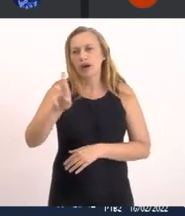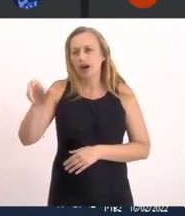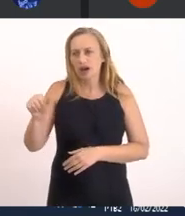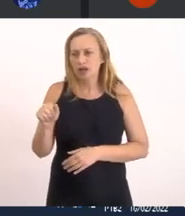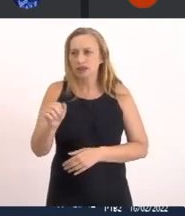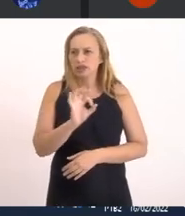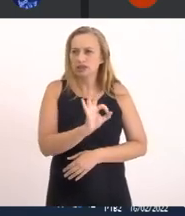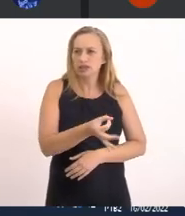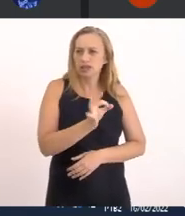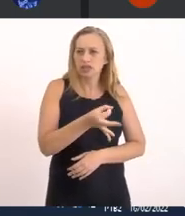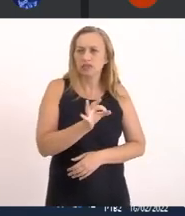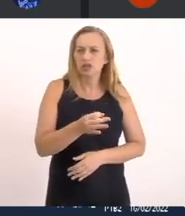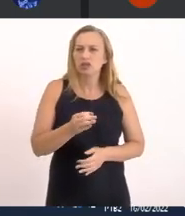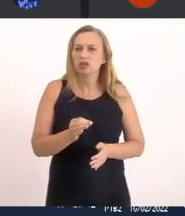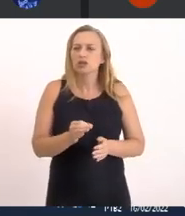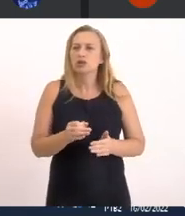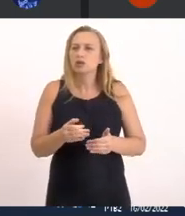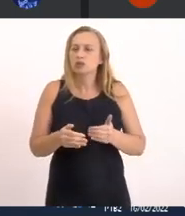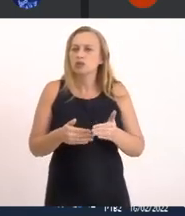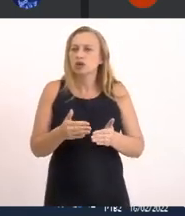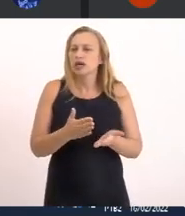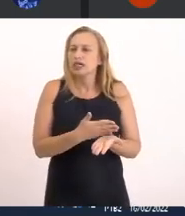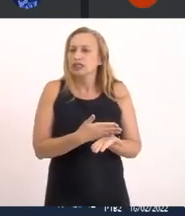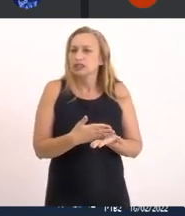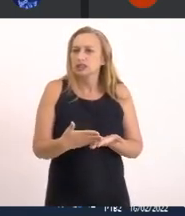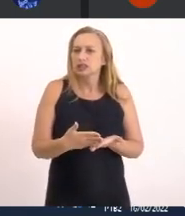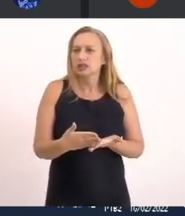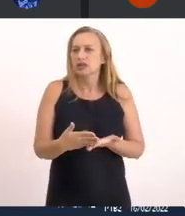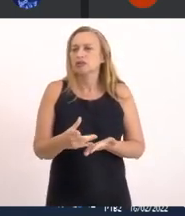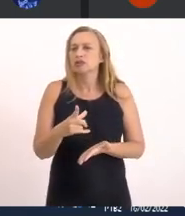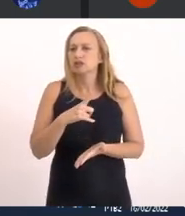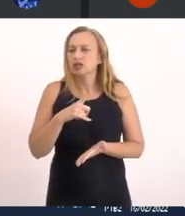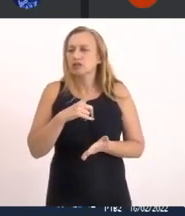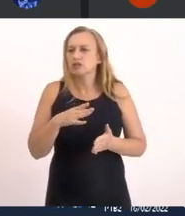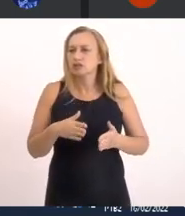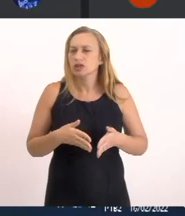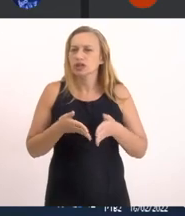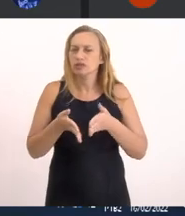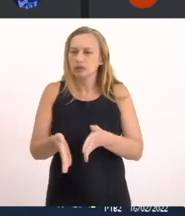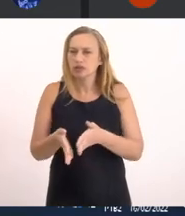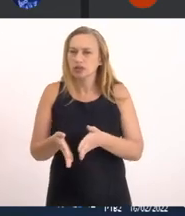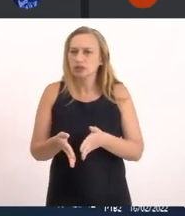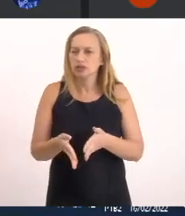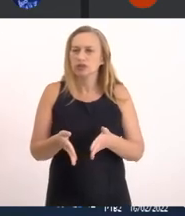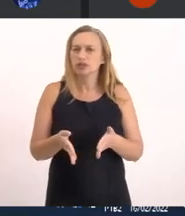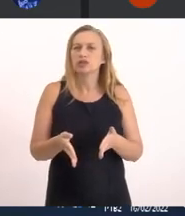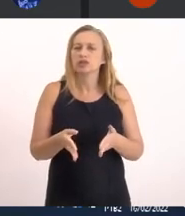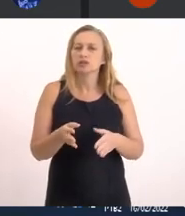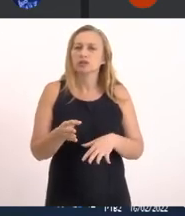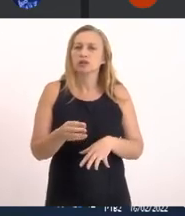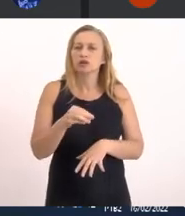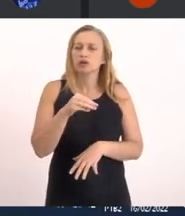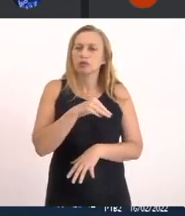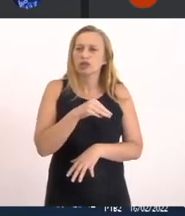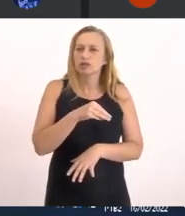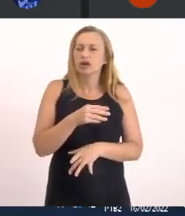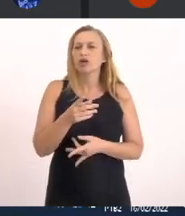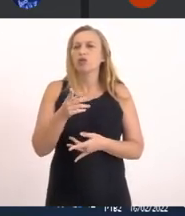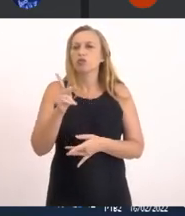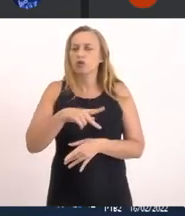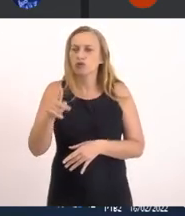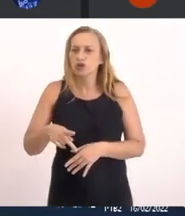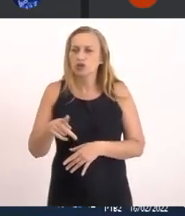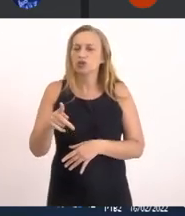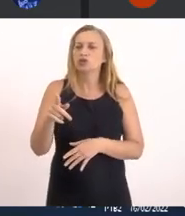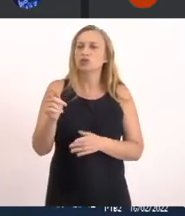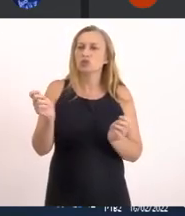Logicamente O processo Inicial Ele teve Um dimensionamento Numa modelagem Matemática Que o professor Rosmann Com